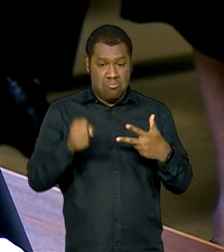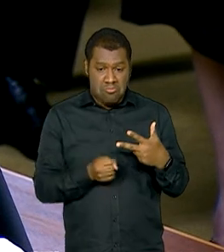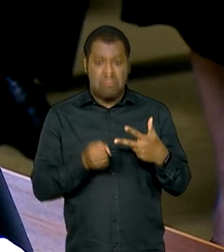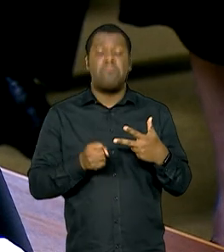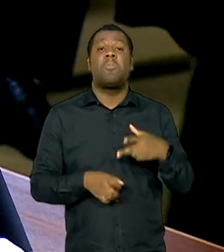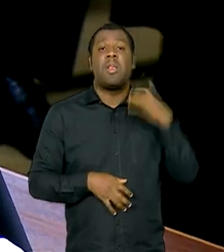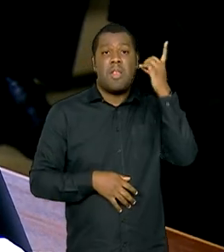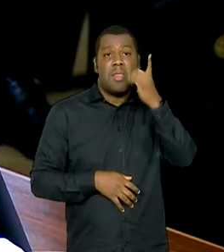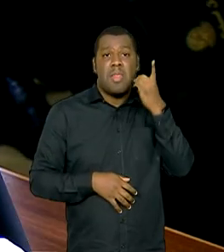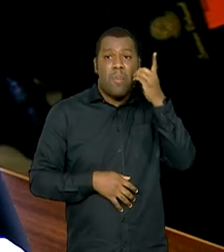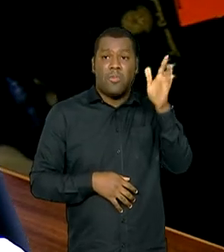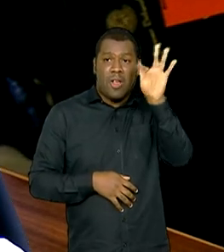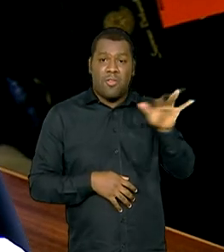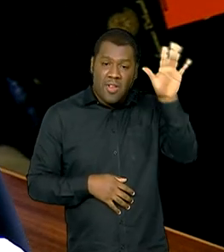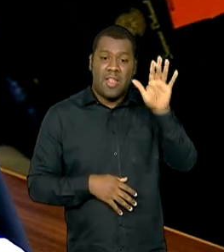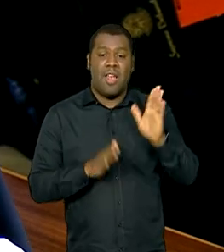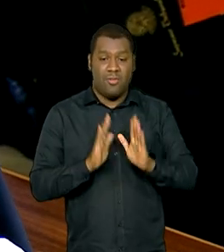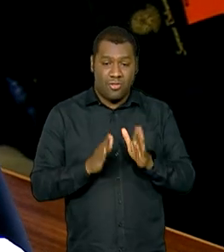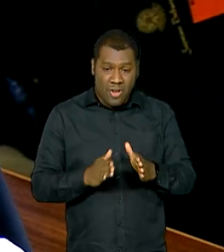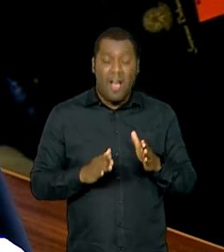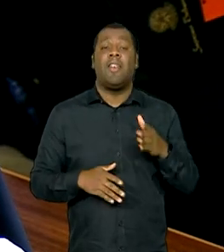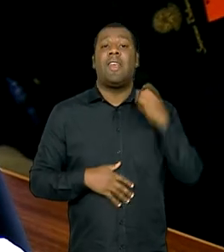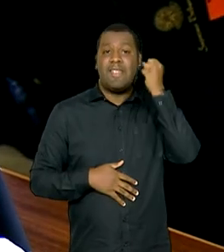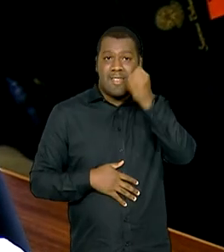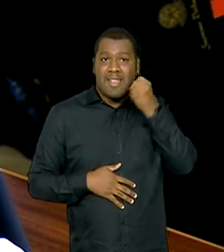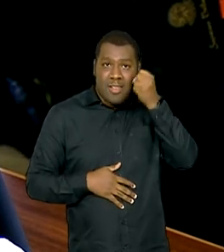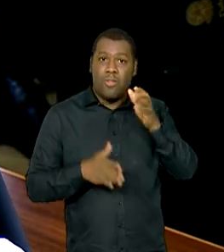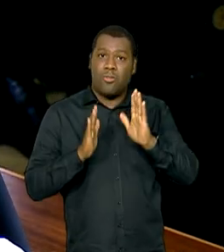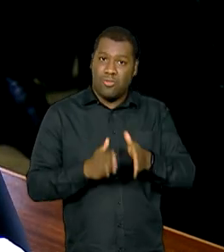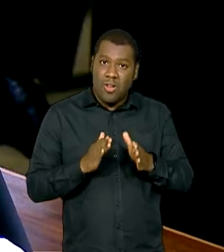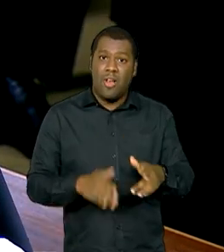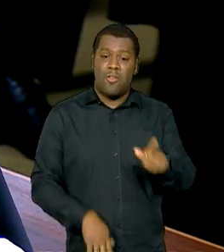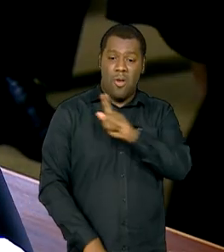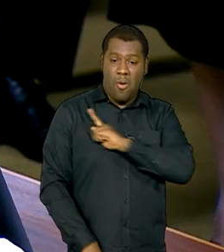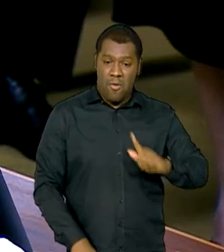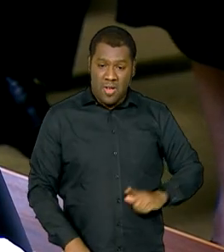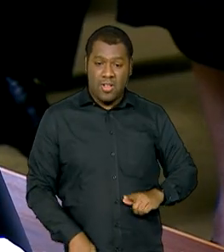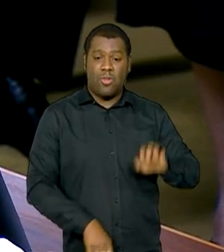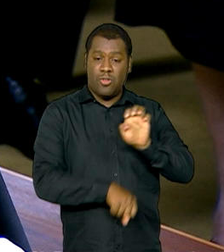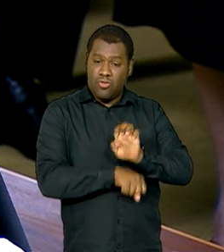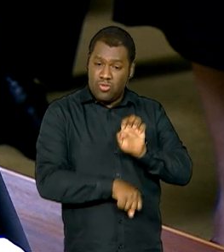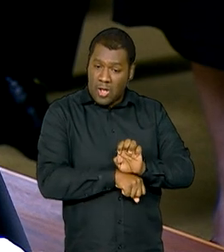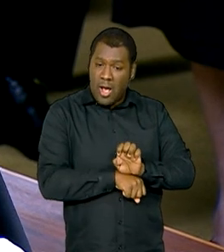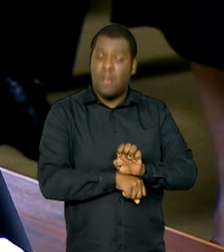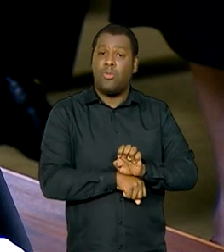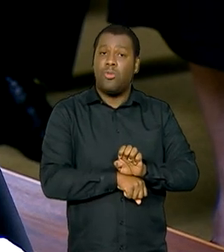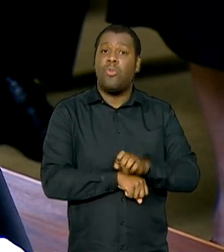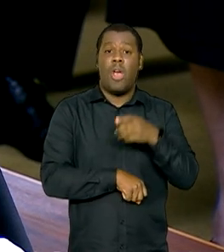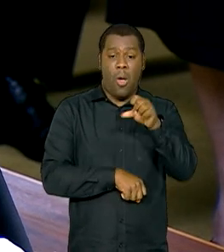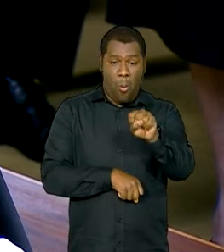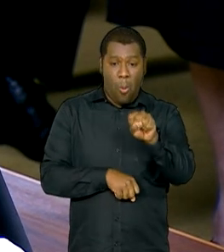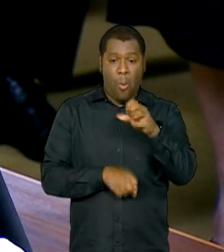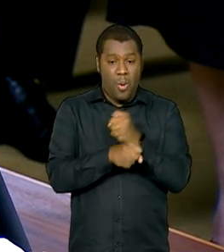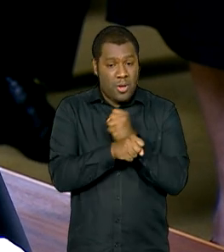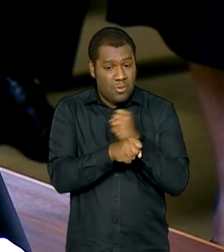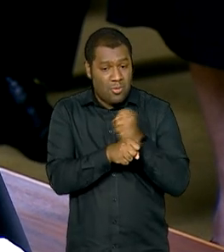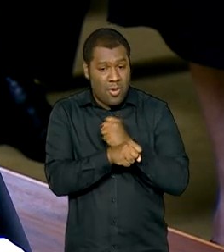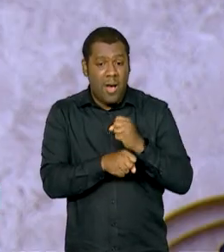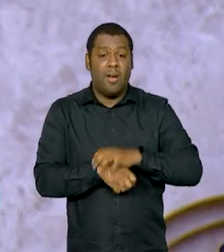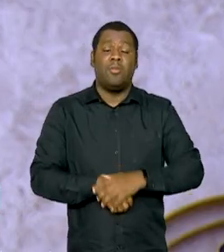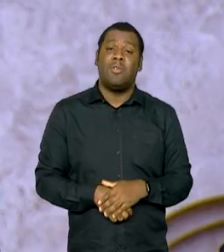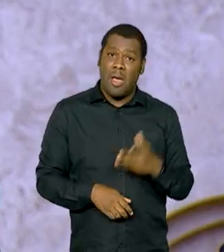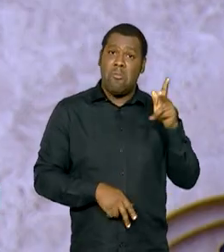federal, foi senador da República, foi governador de Estado por duas vezes, reeleito de maneira